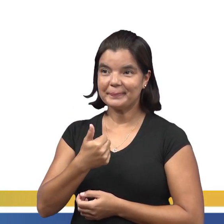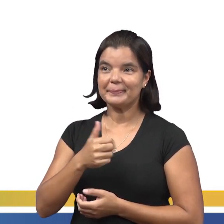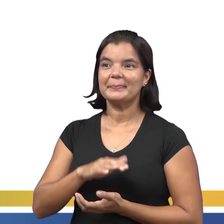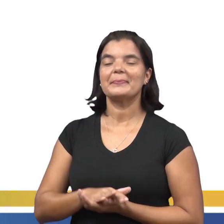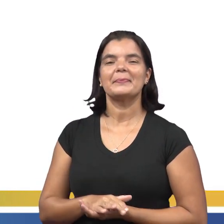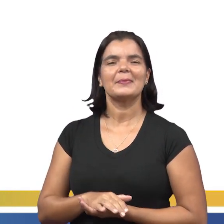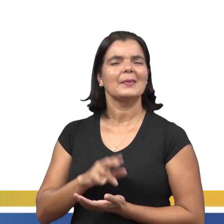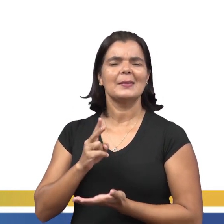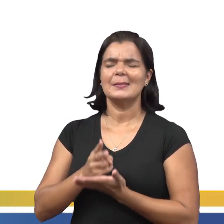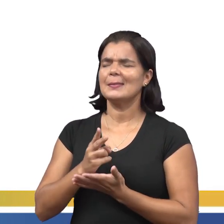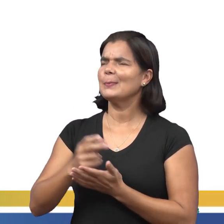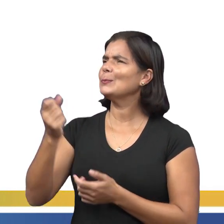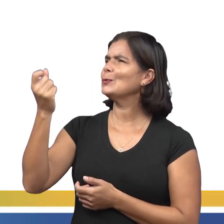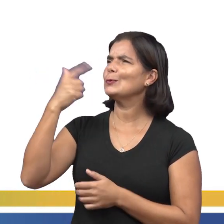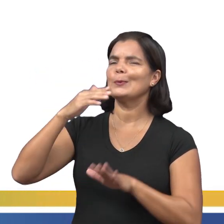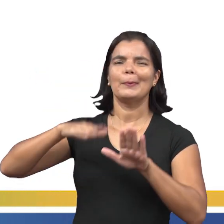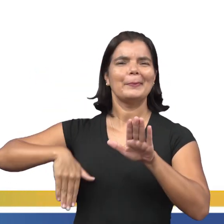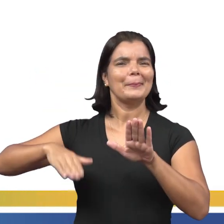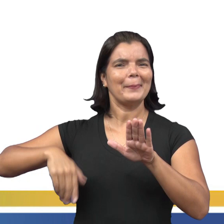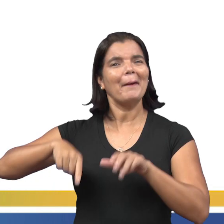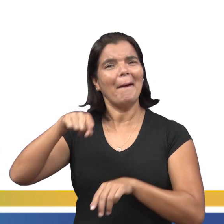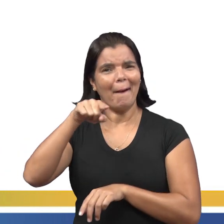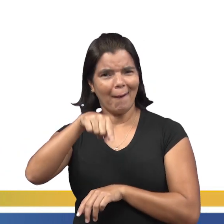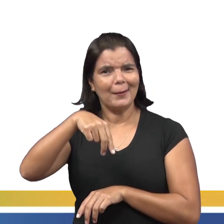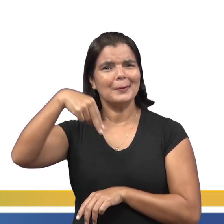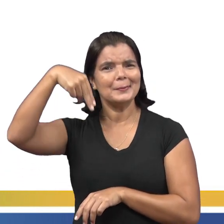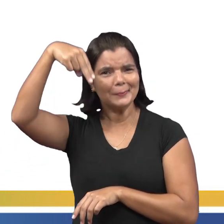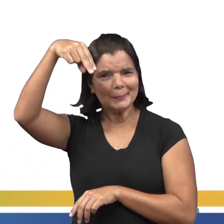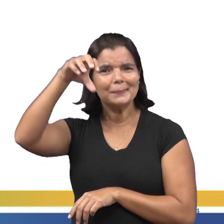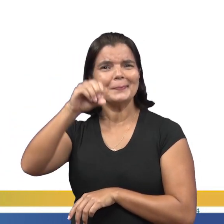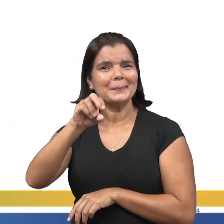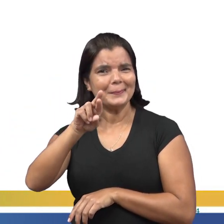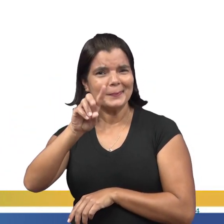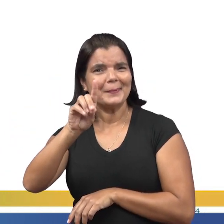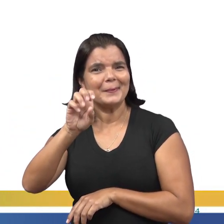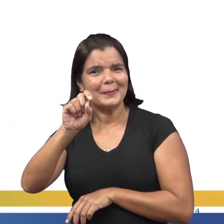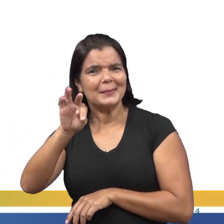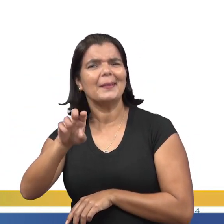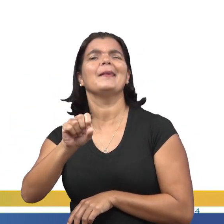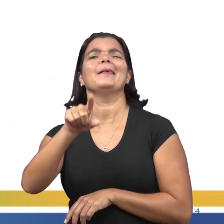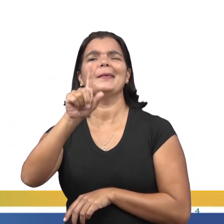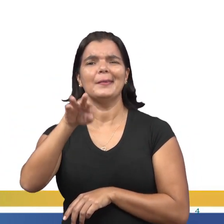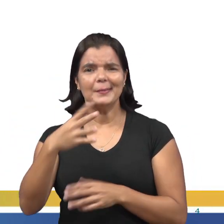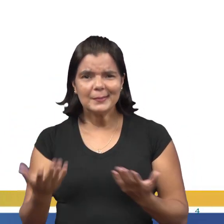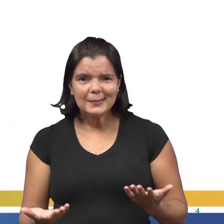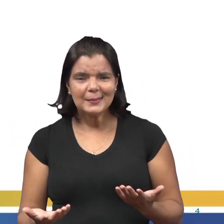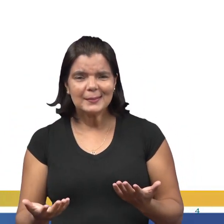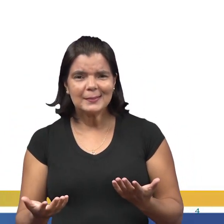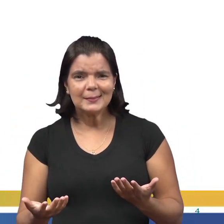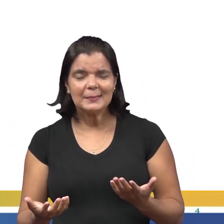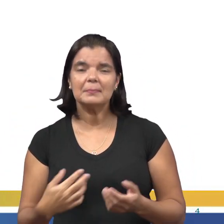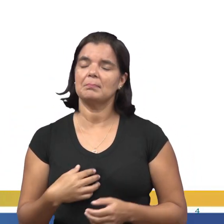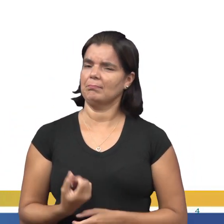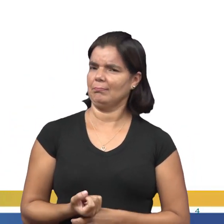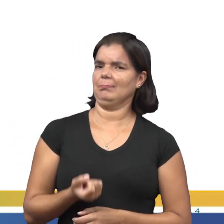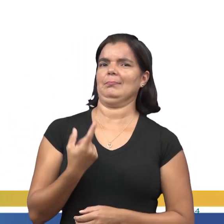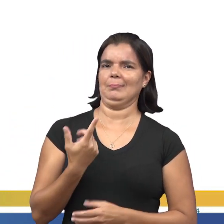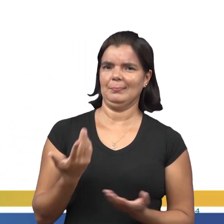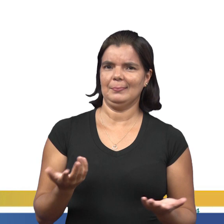tudo bem? Sempre sol e praia aí no Nordeste. Interessante como a moça responde.